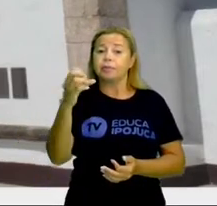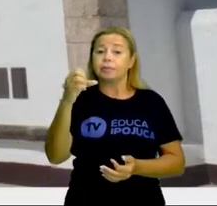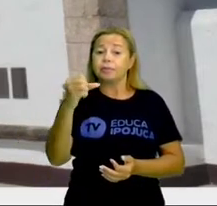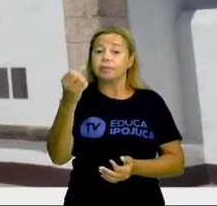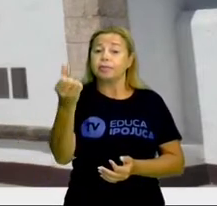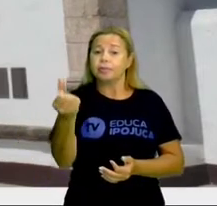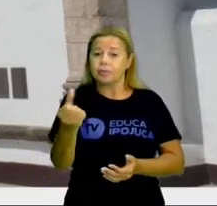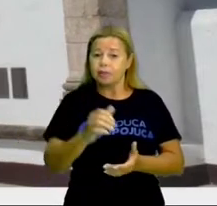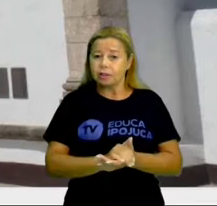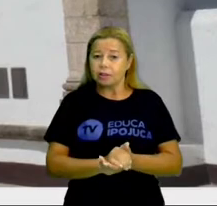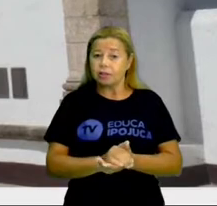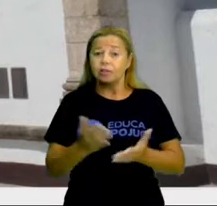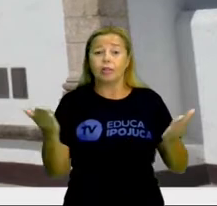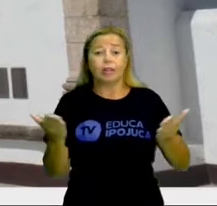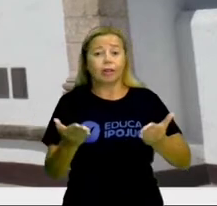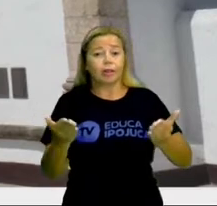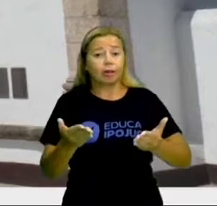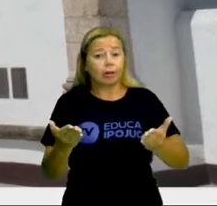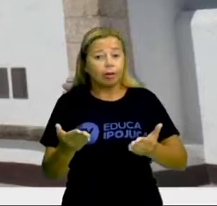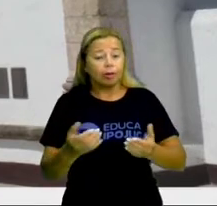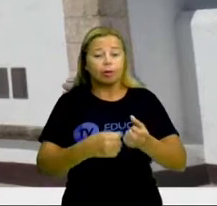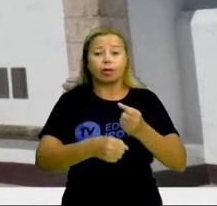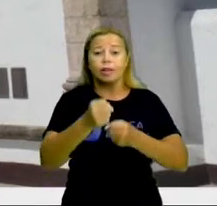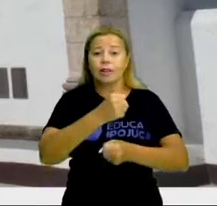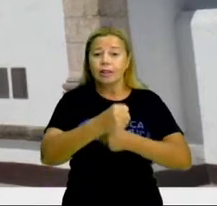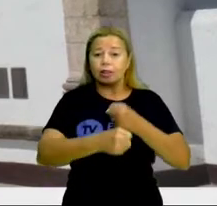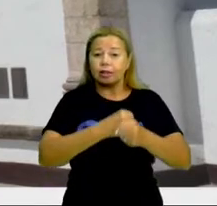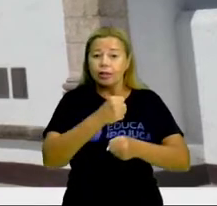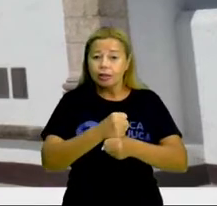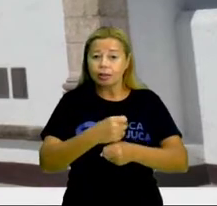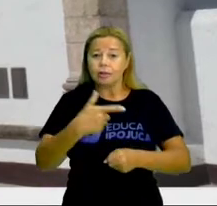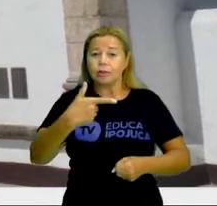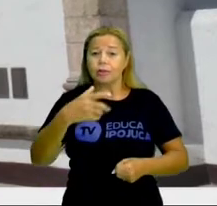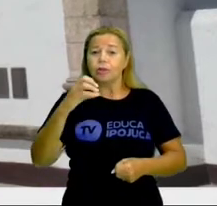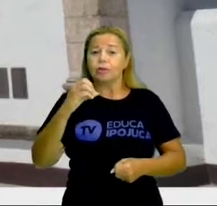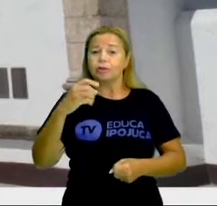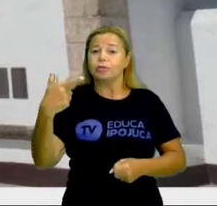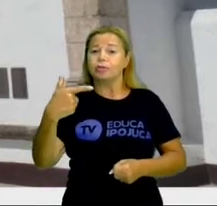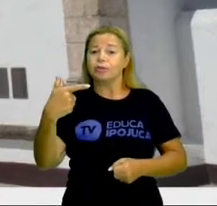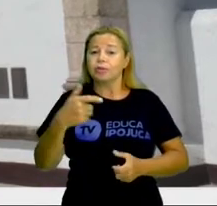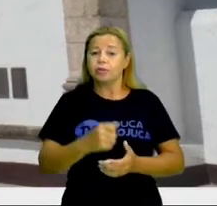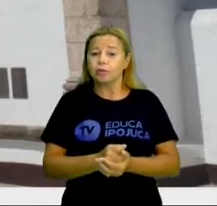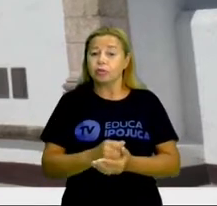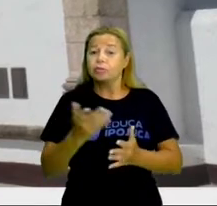2022. Quantos anos faz? Tempinho para você responder.